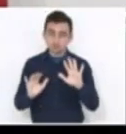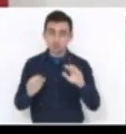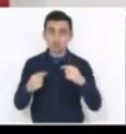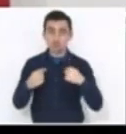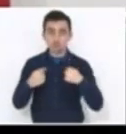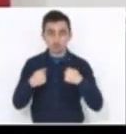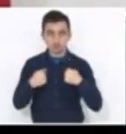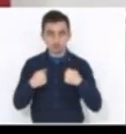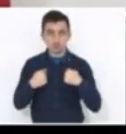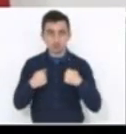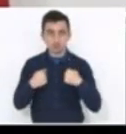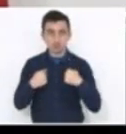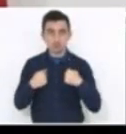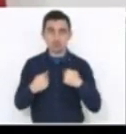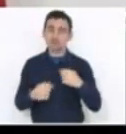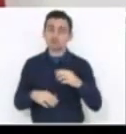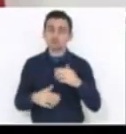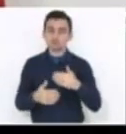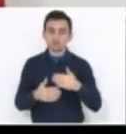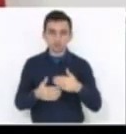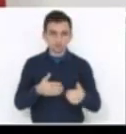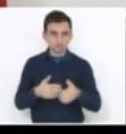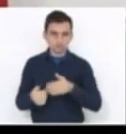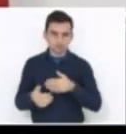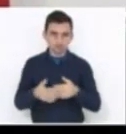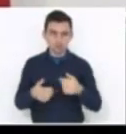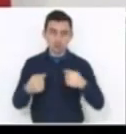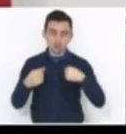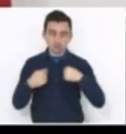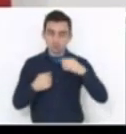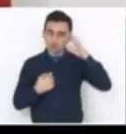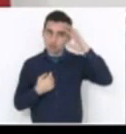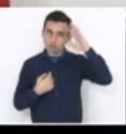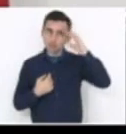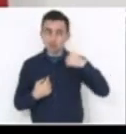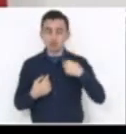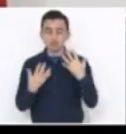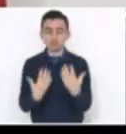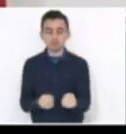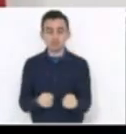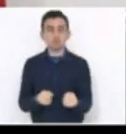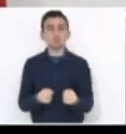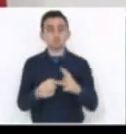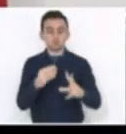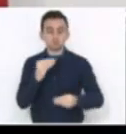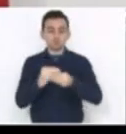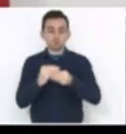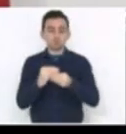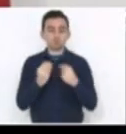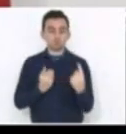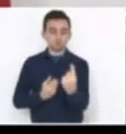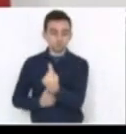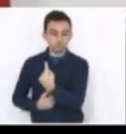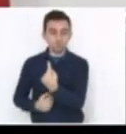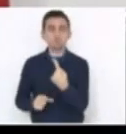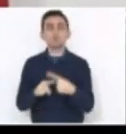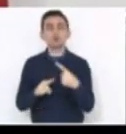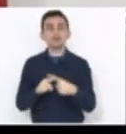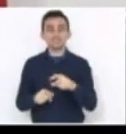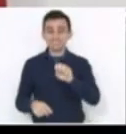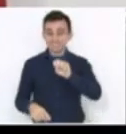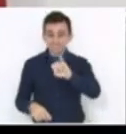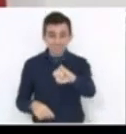sou, apesar dessa reflexão, eu sou a favor das emendas individualizadas. Porque se não for